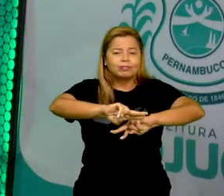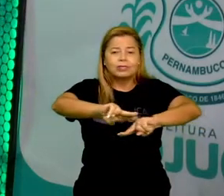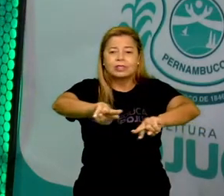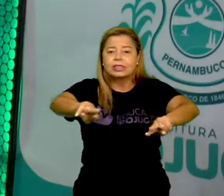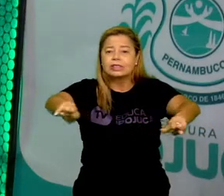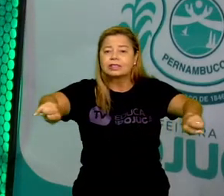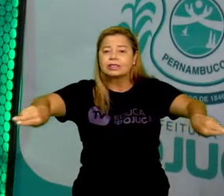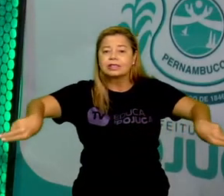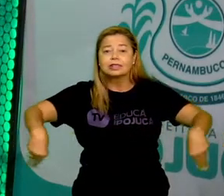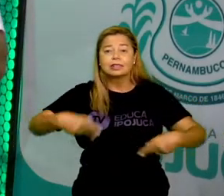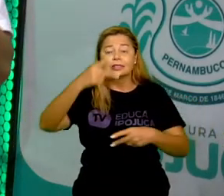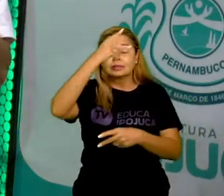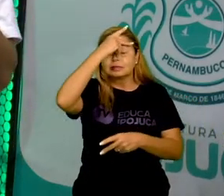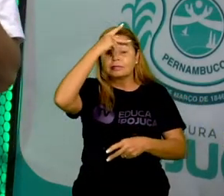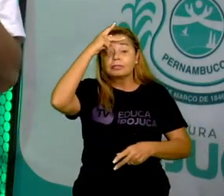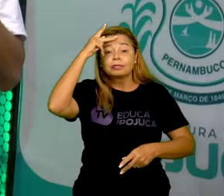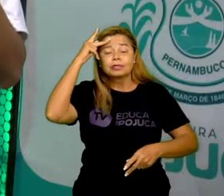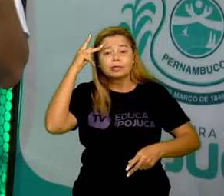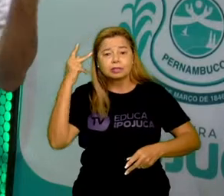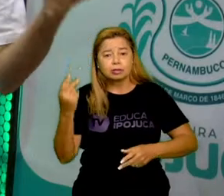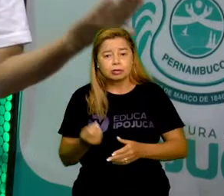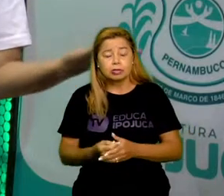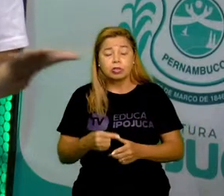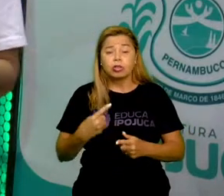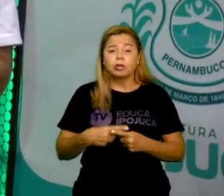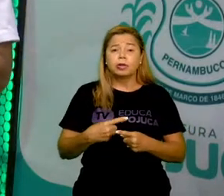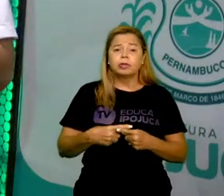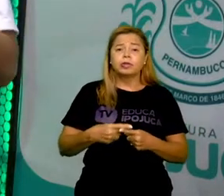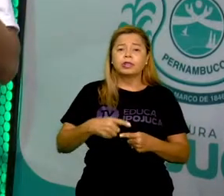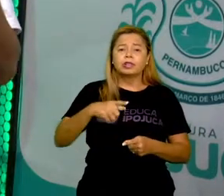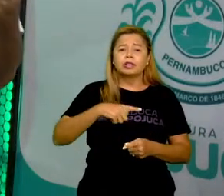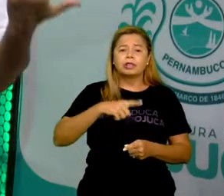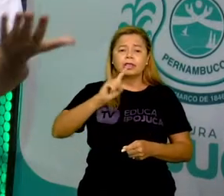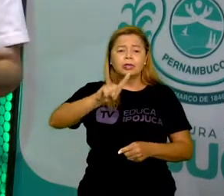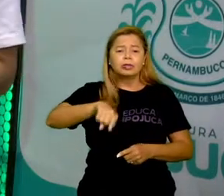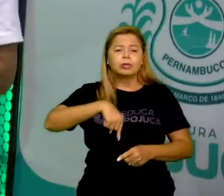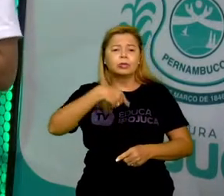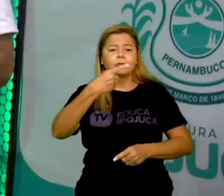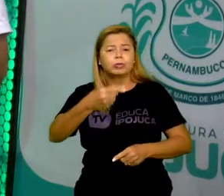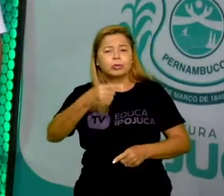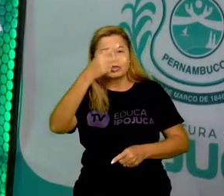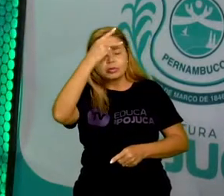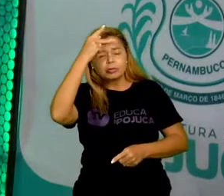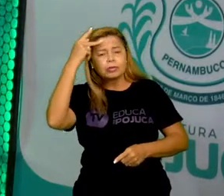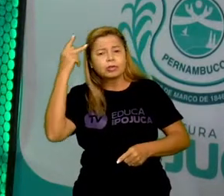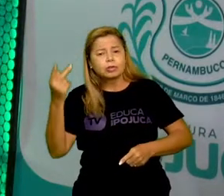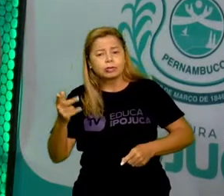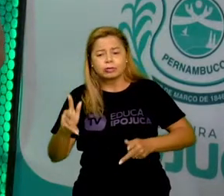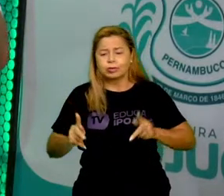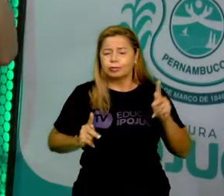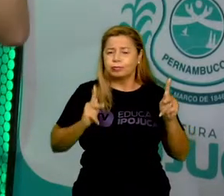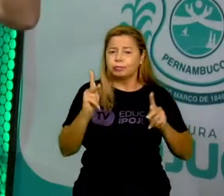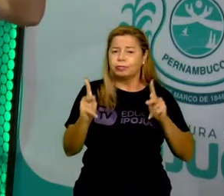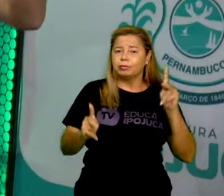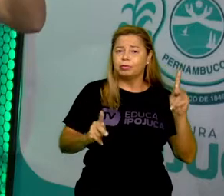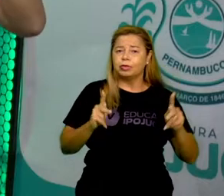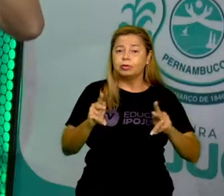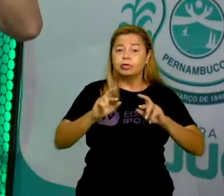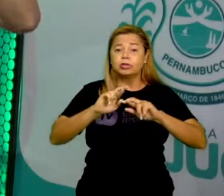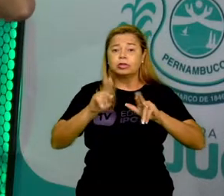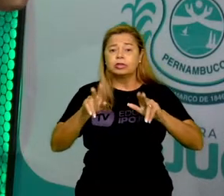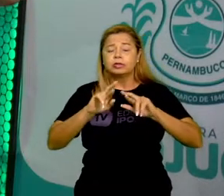pessoas. Por quê? Porque vieram outros povos, vieram outras pessoas e esses povos foram se